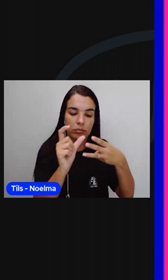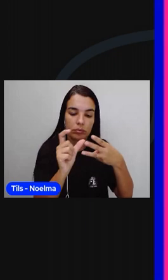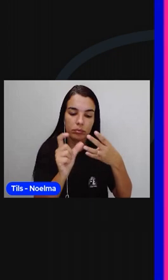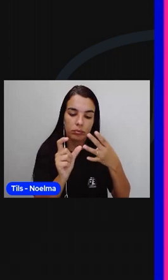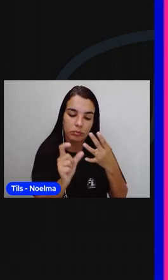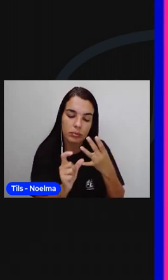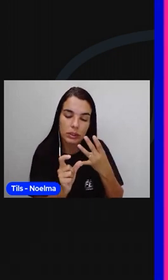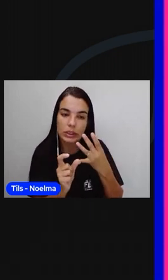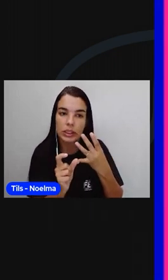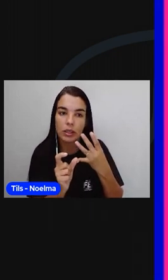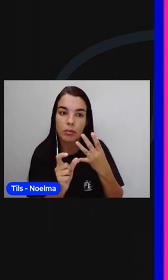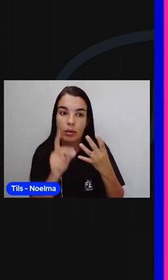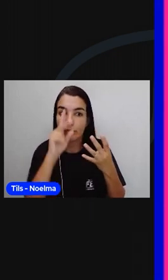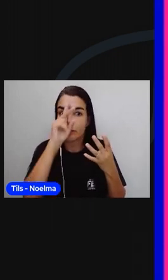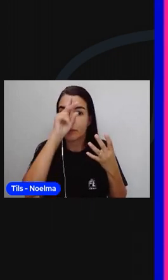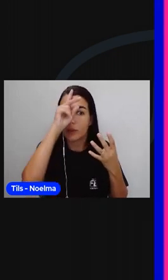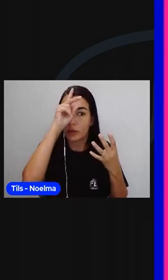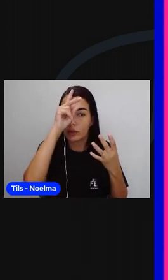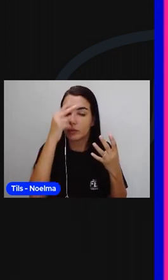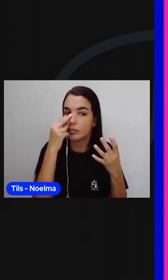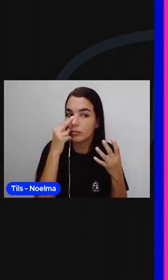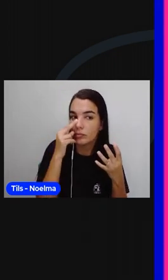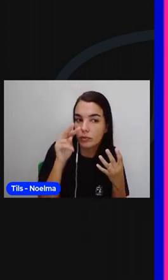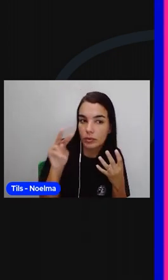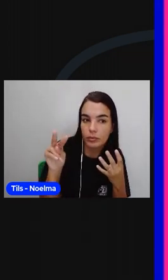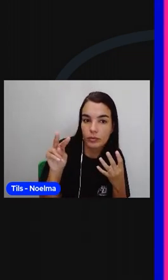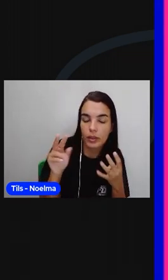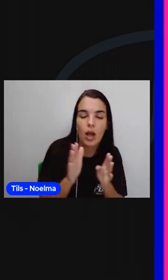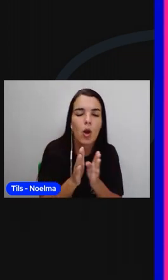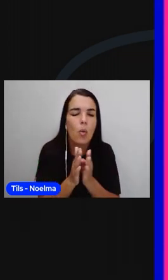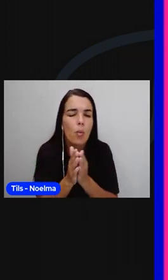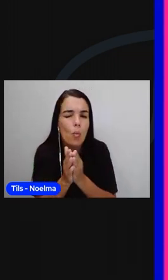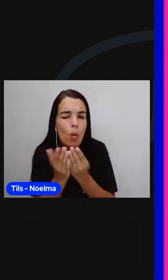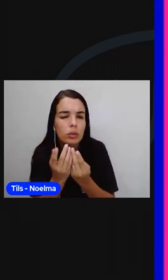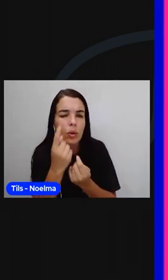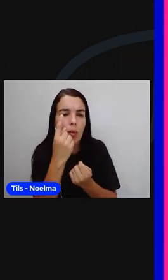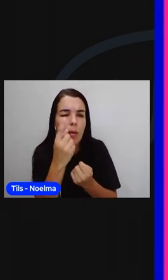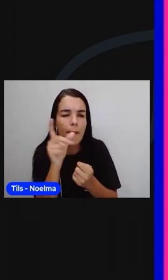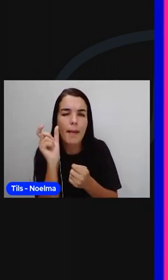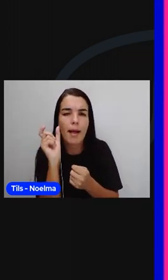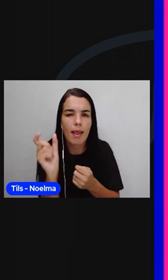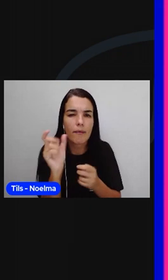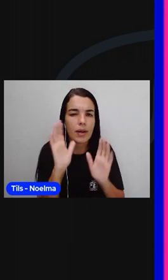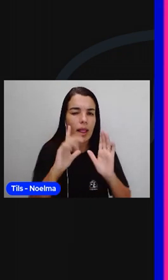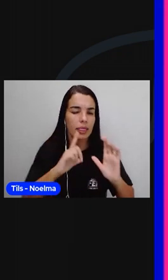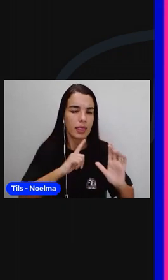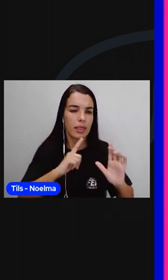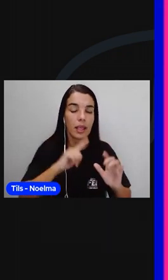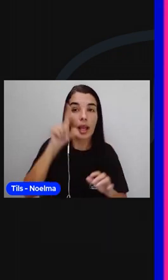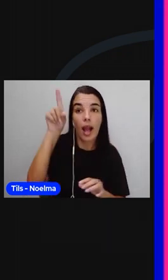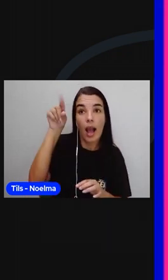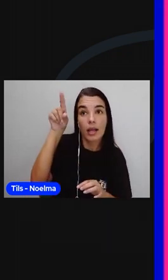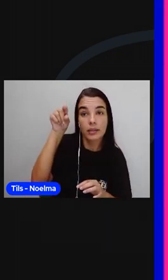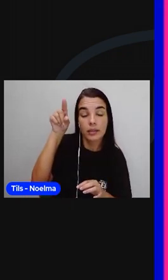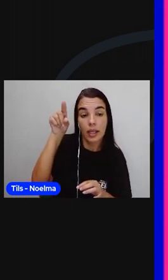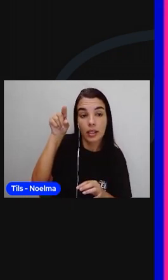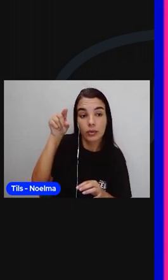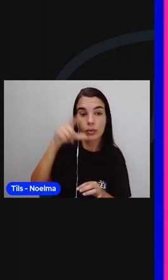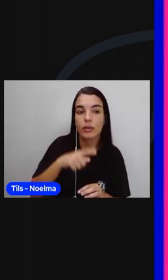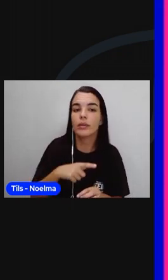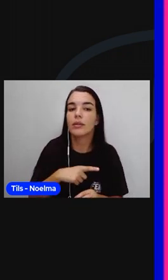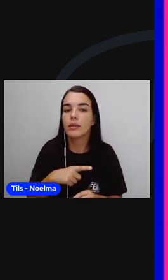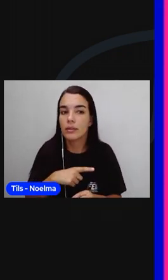libélula. Quando uma palavra tem acento, então sempre a sílaba